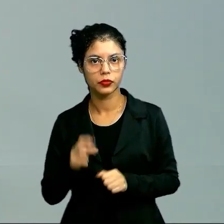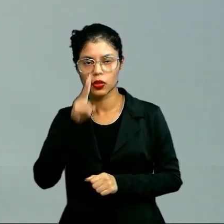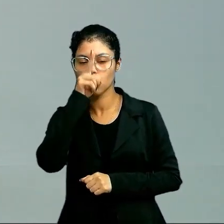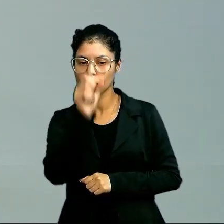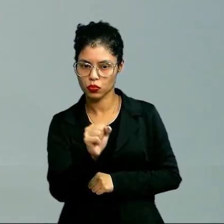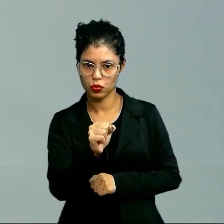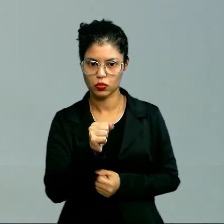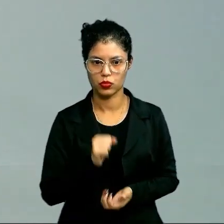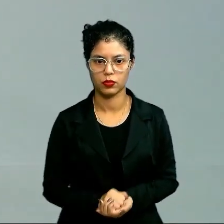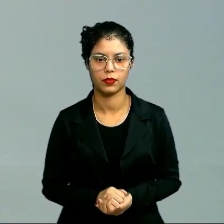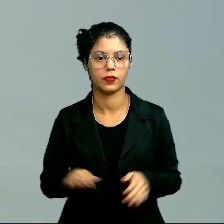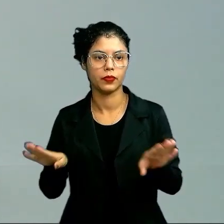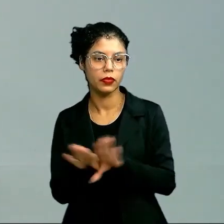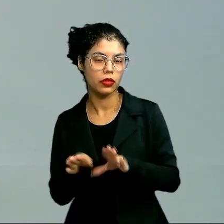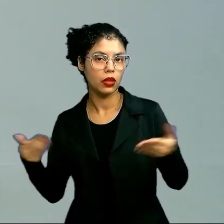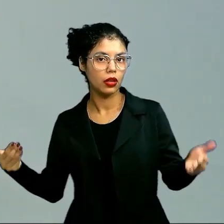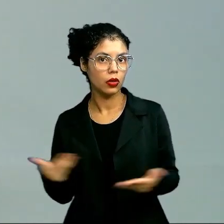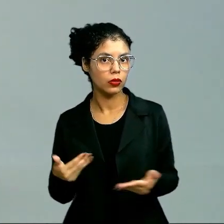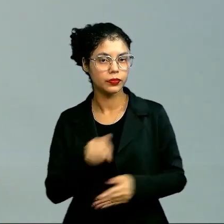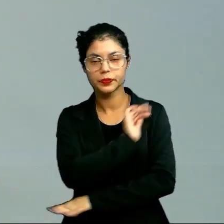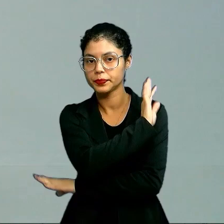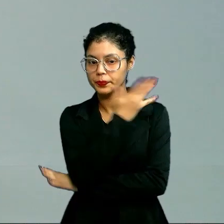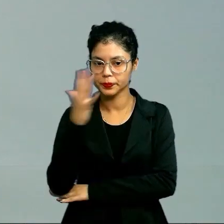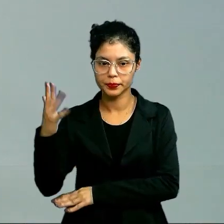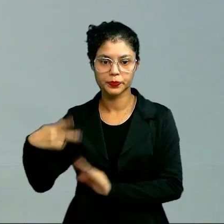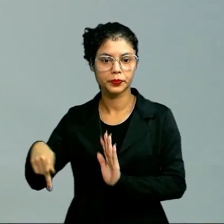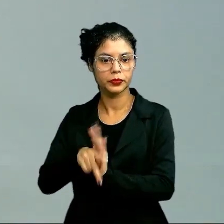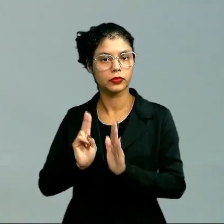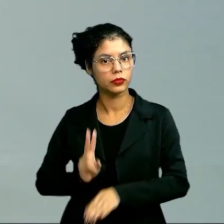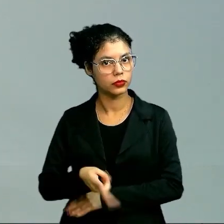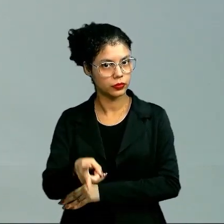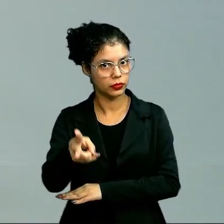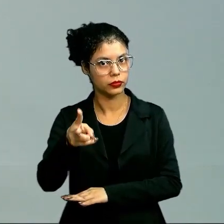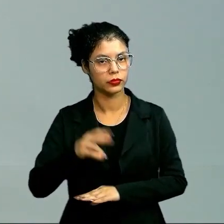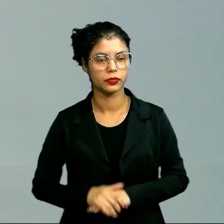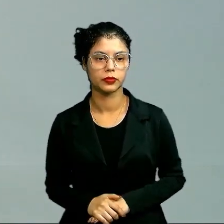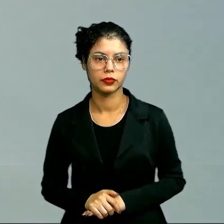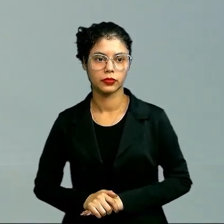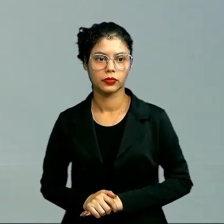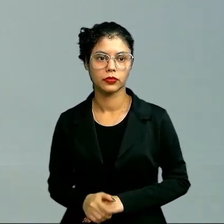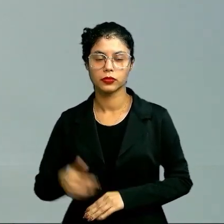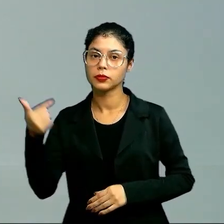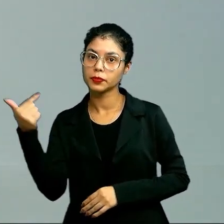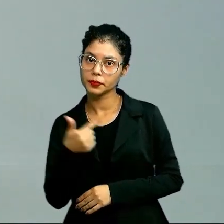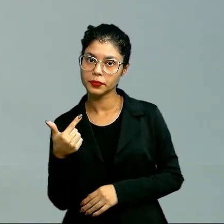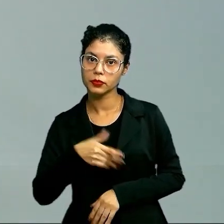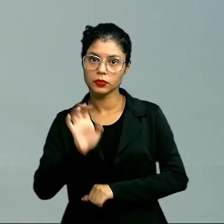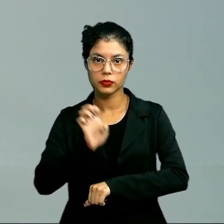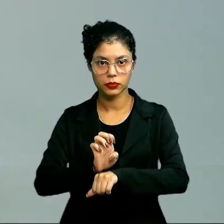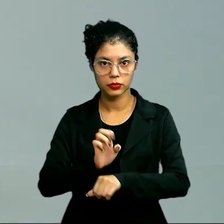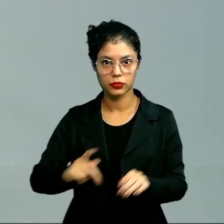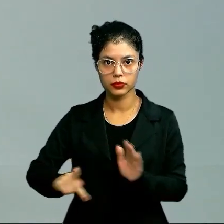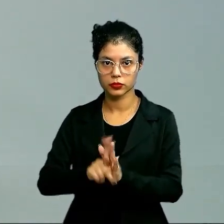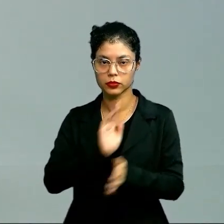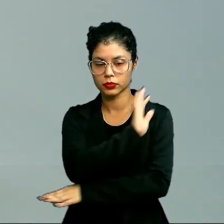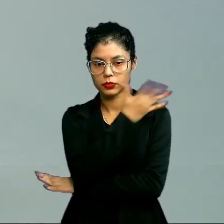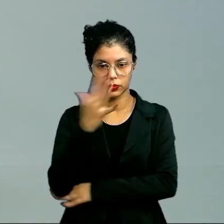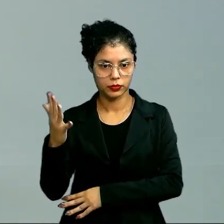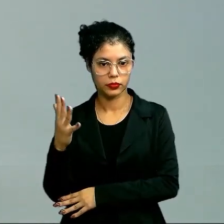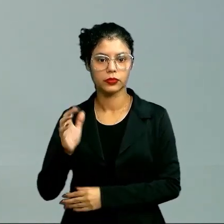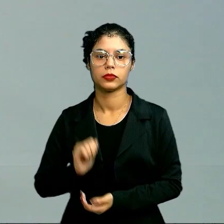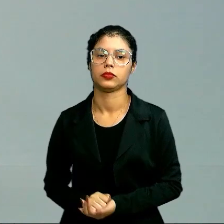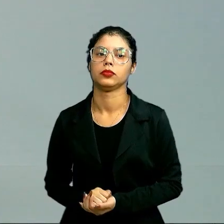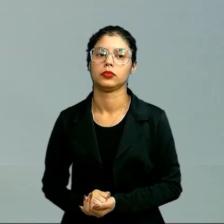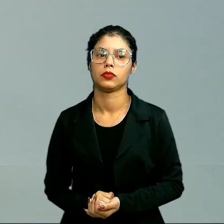forte. Agora, esse estado de natureza deve ser mantido? Segundo esse estado de natureza, além de